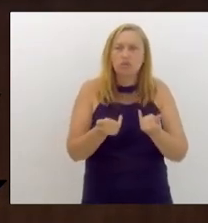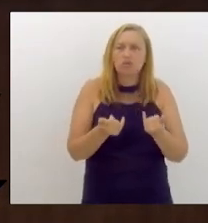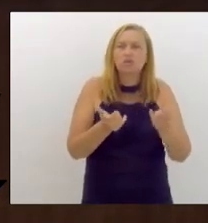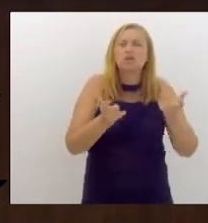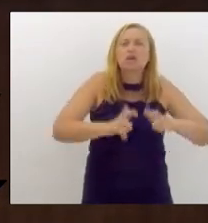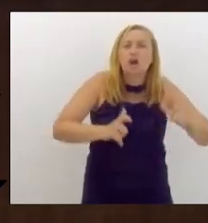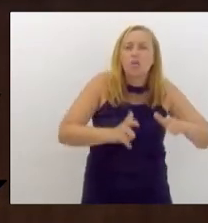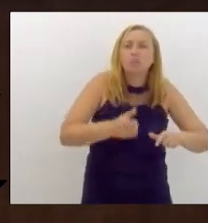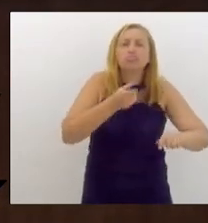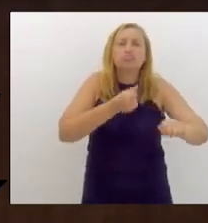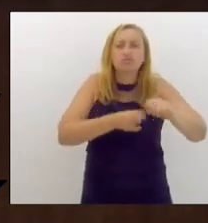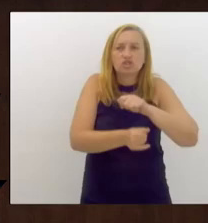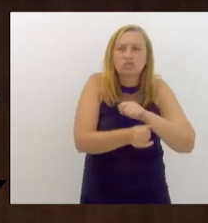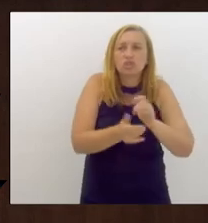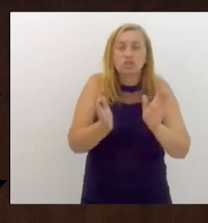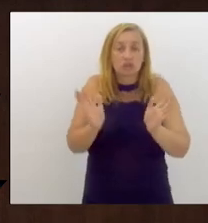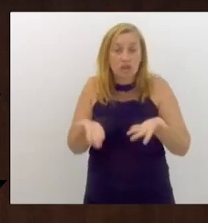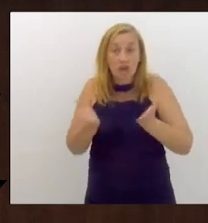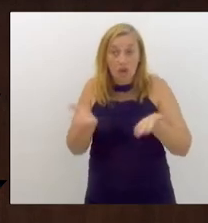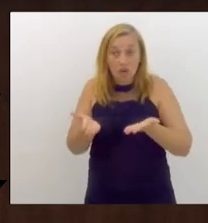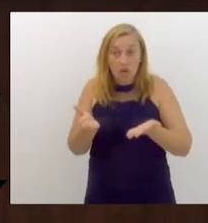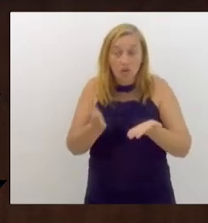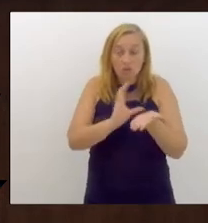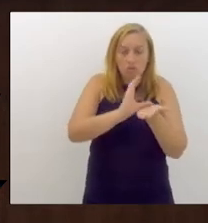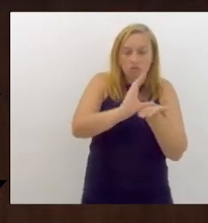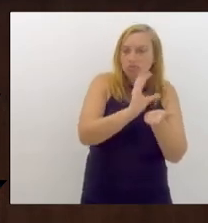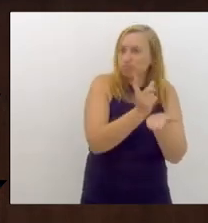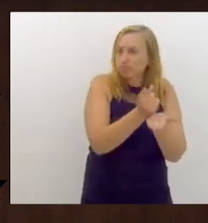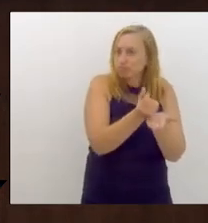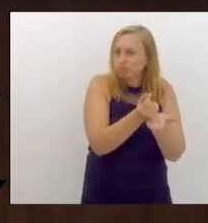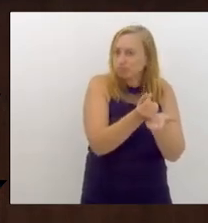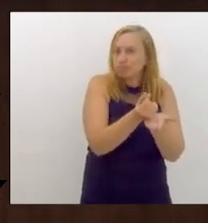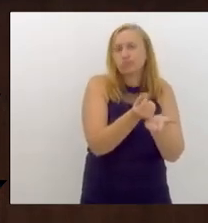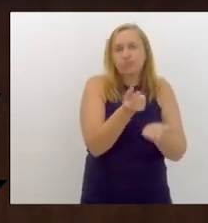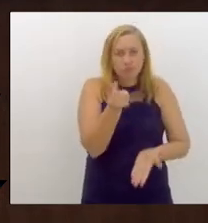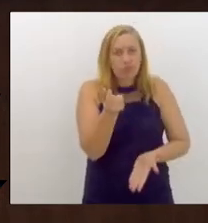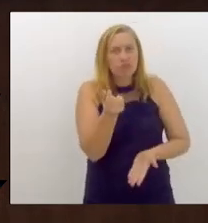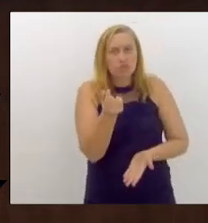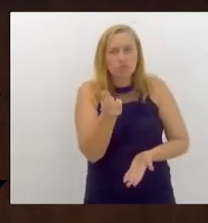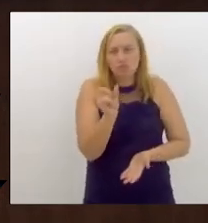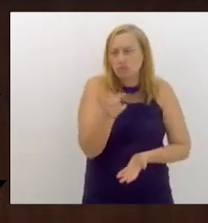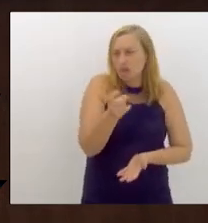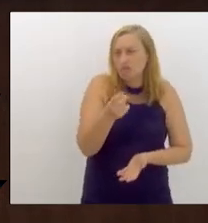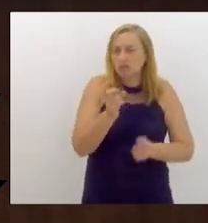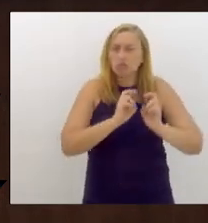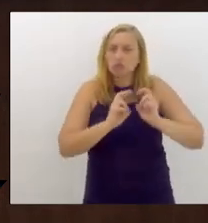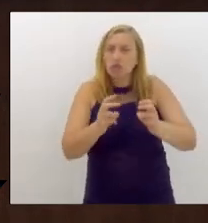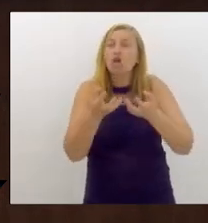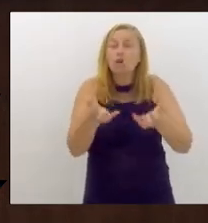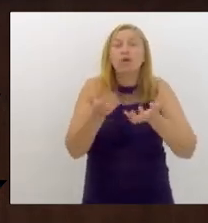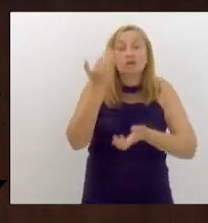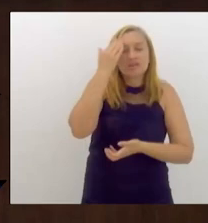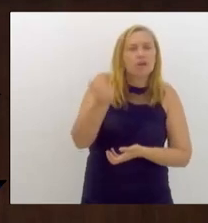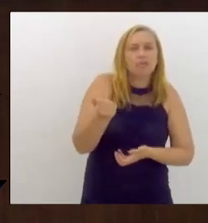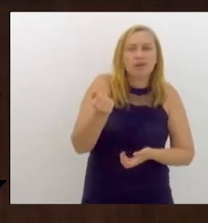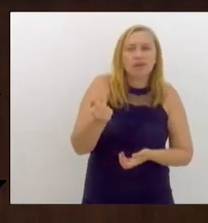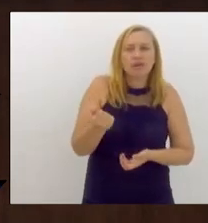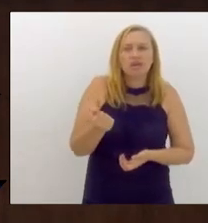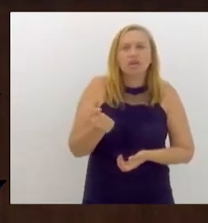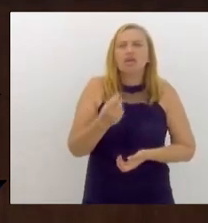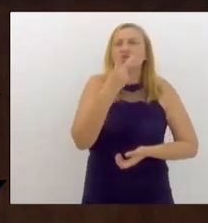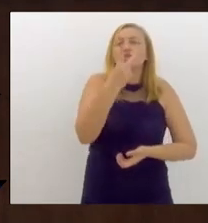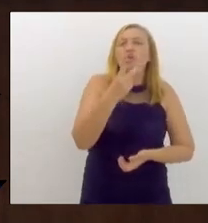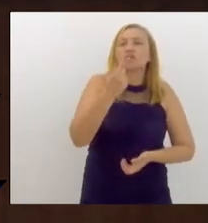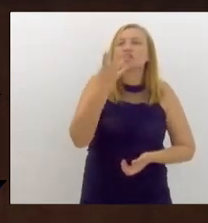investimentos. E agora, com o subsídio da passagem, da tarifa dos trens, eu quero saber esses 2